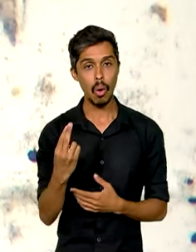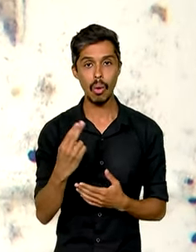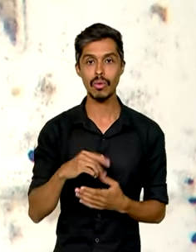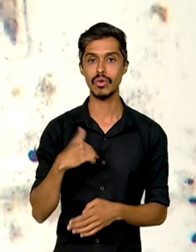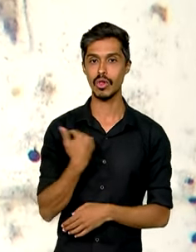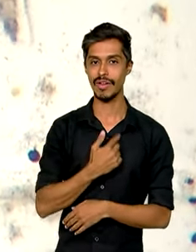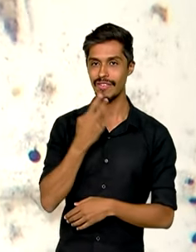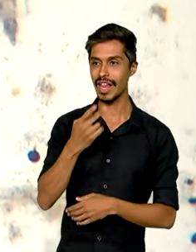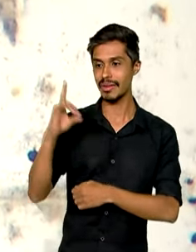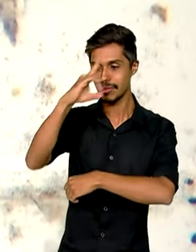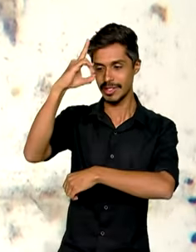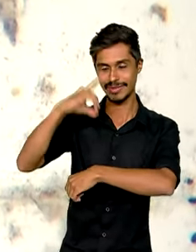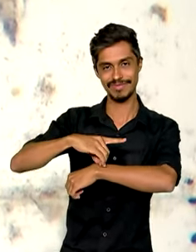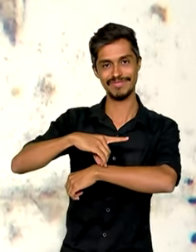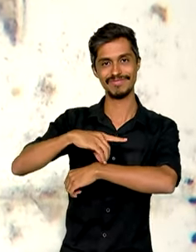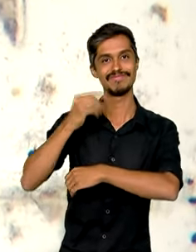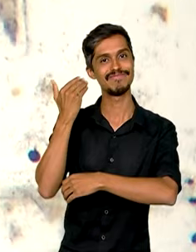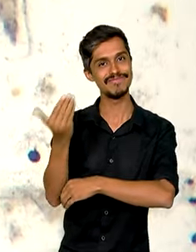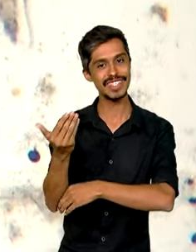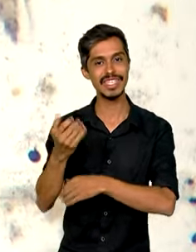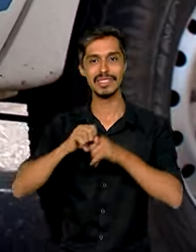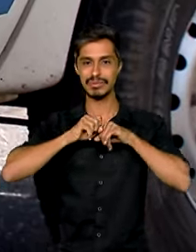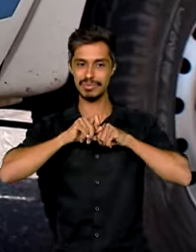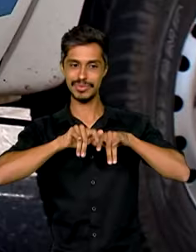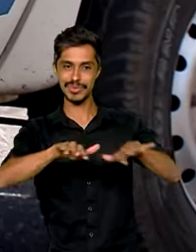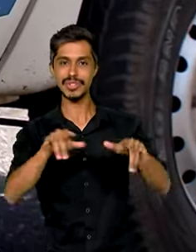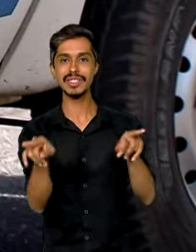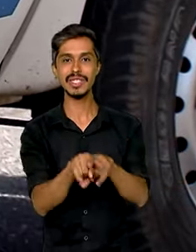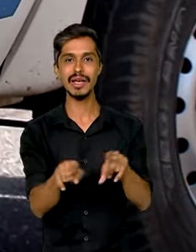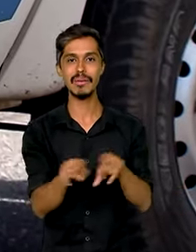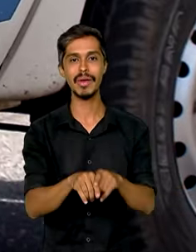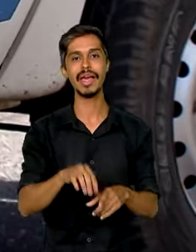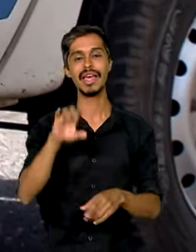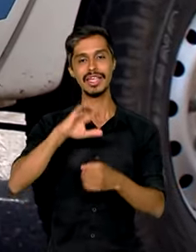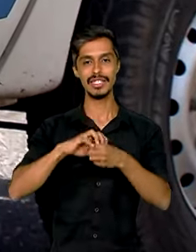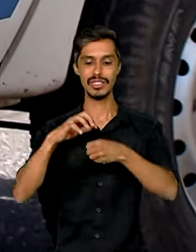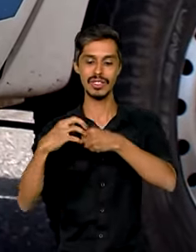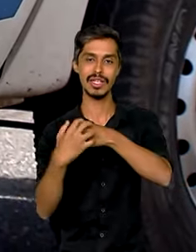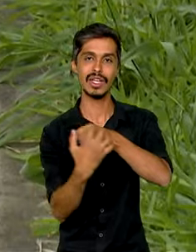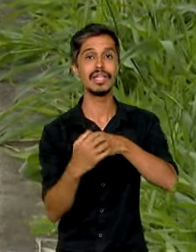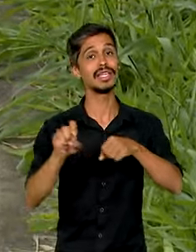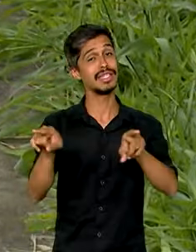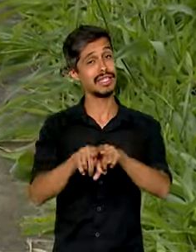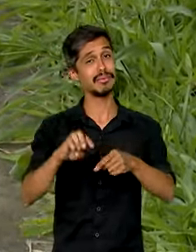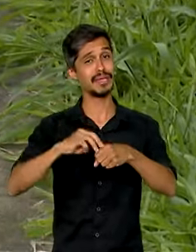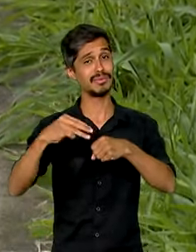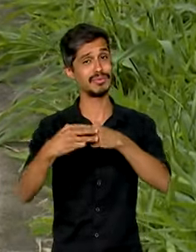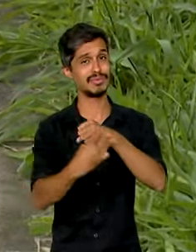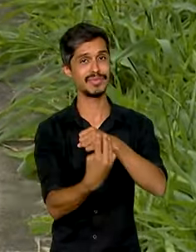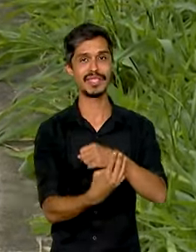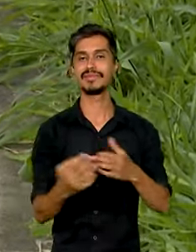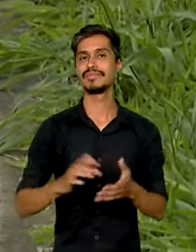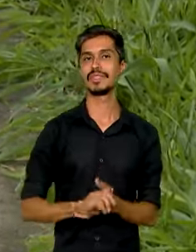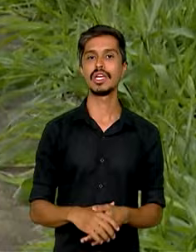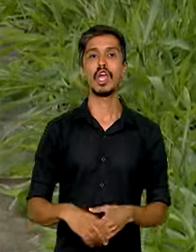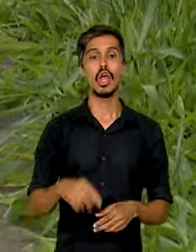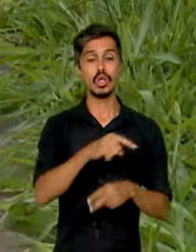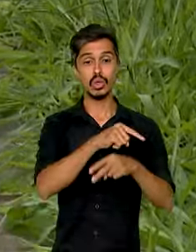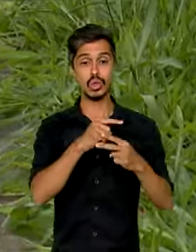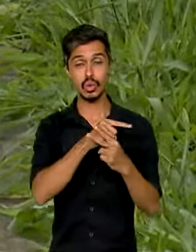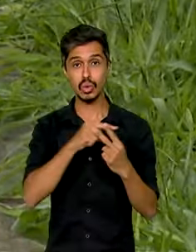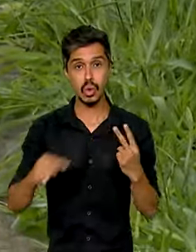chamamos, o mosquito da dengue, que transmite também a zika e a chikungunya. As duas arboviroses